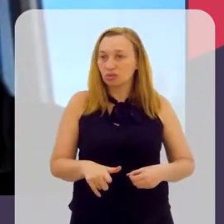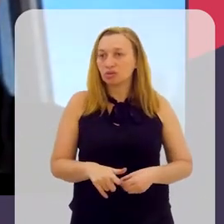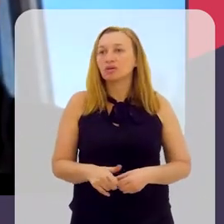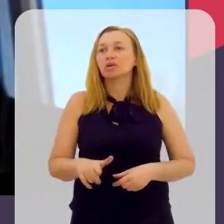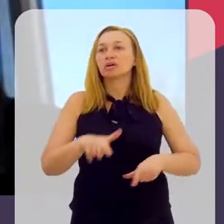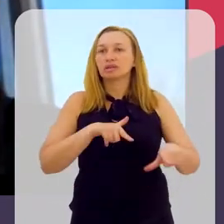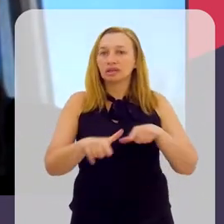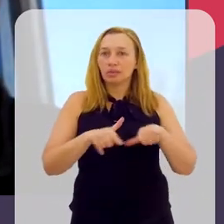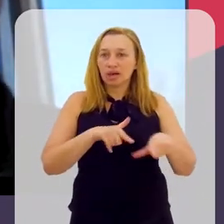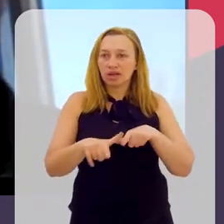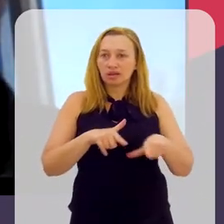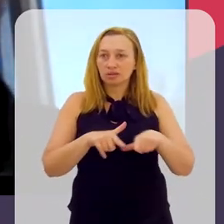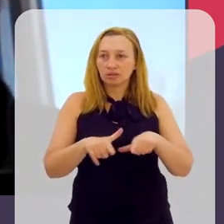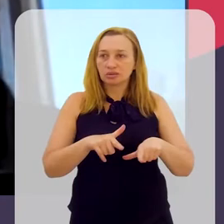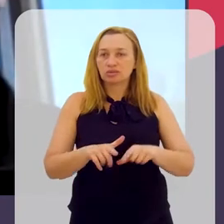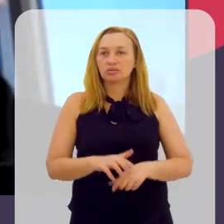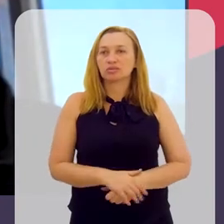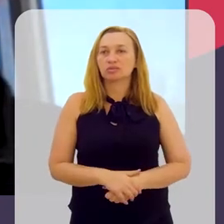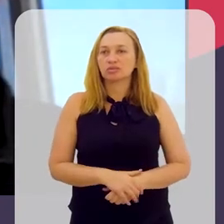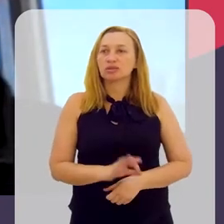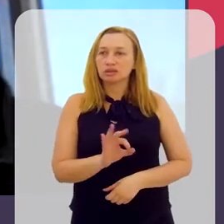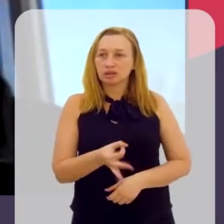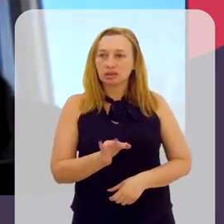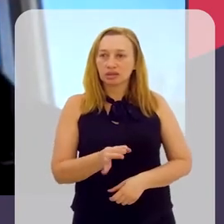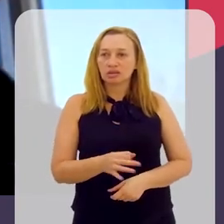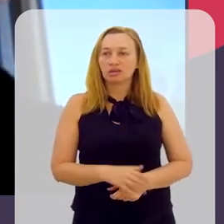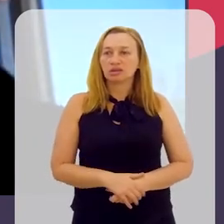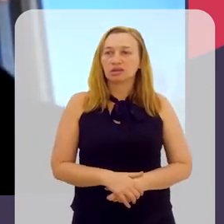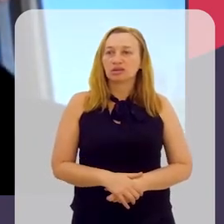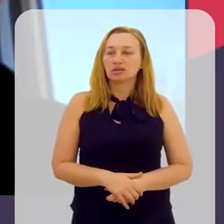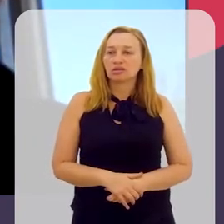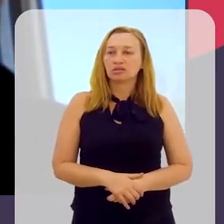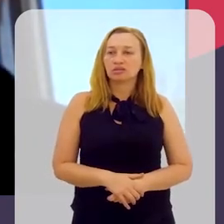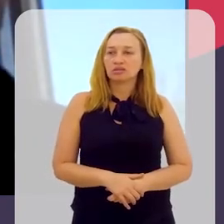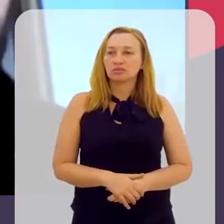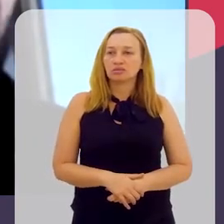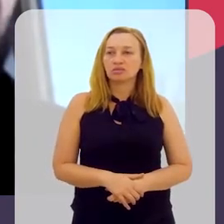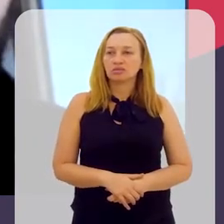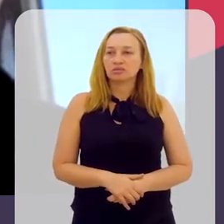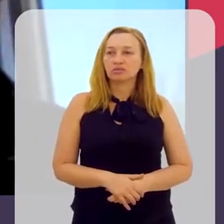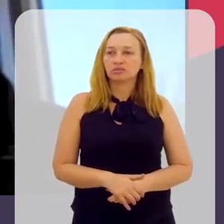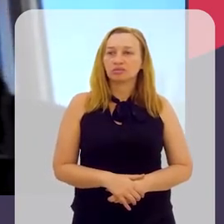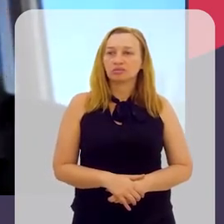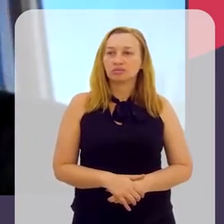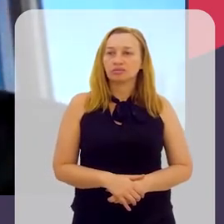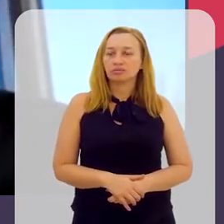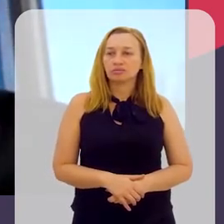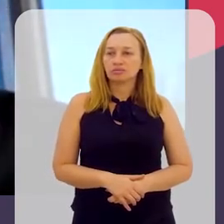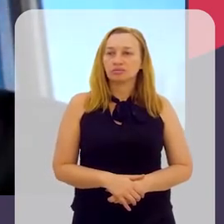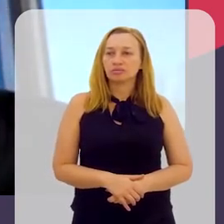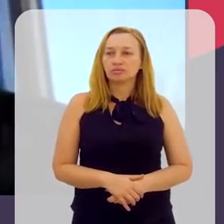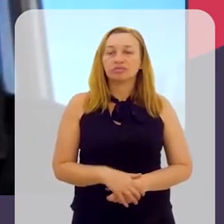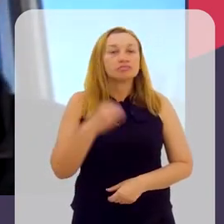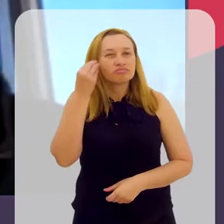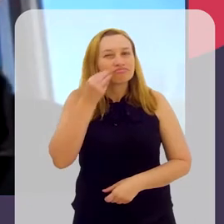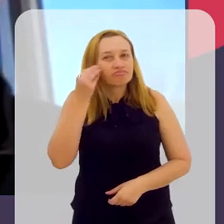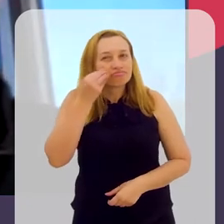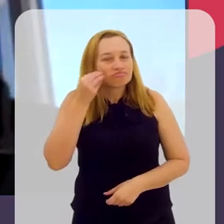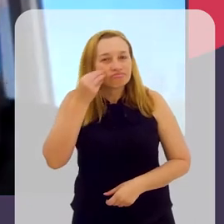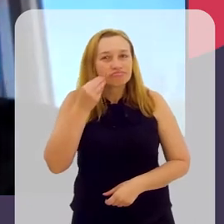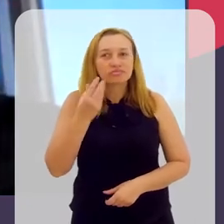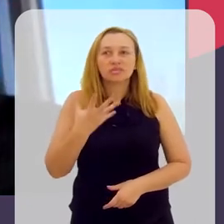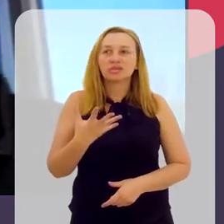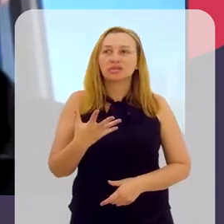dessa vez trabalhando de fato. Tem sido uma